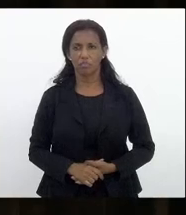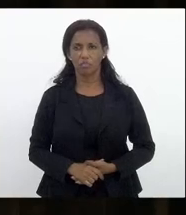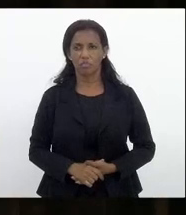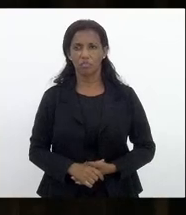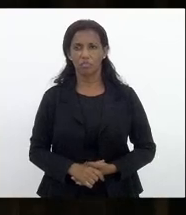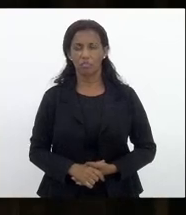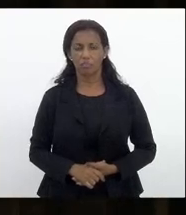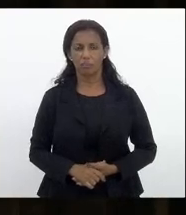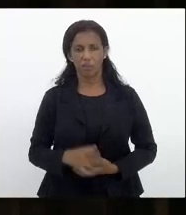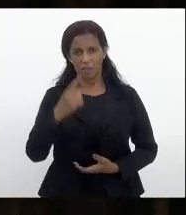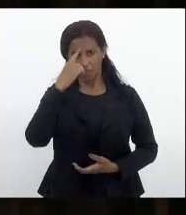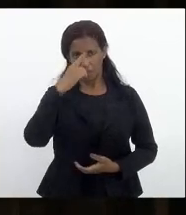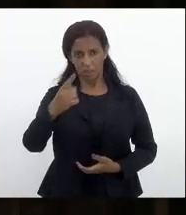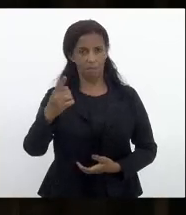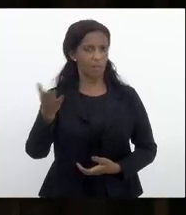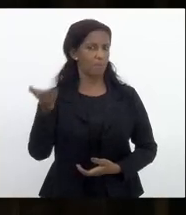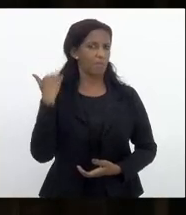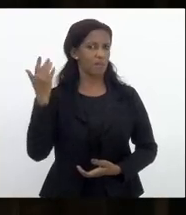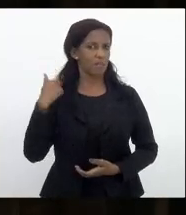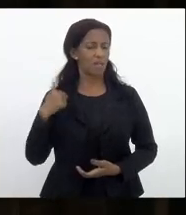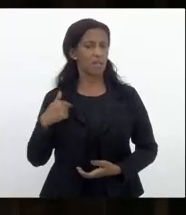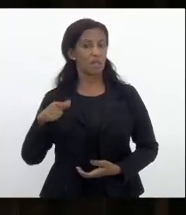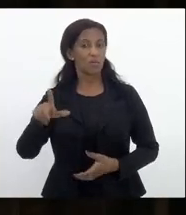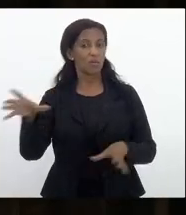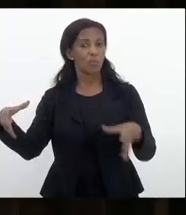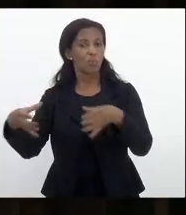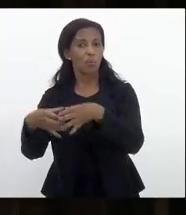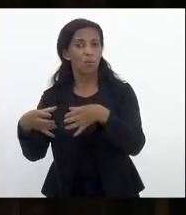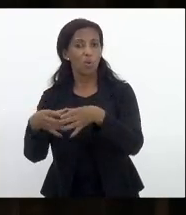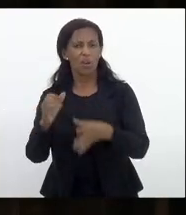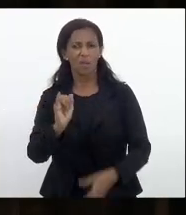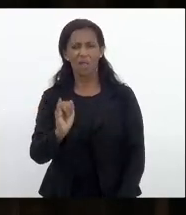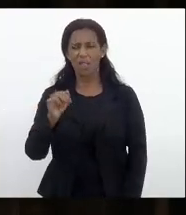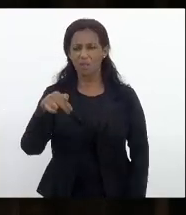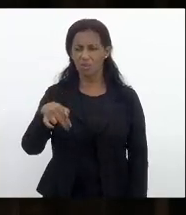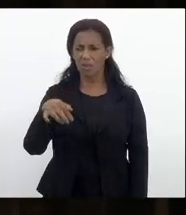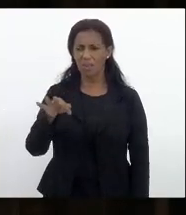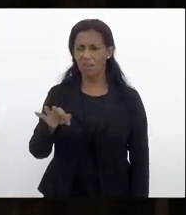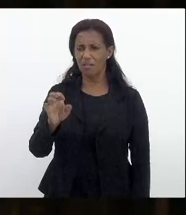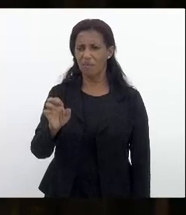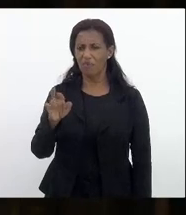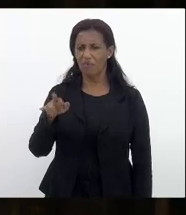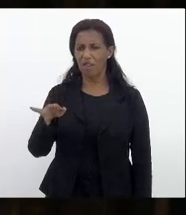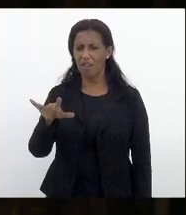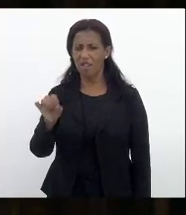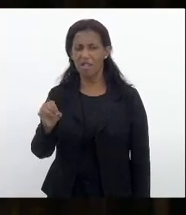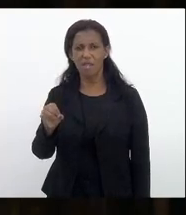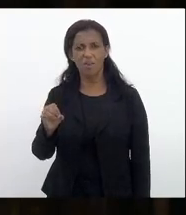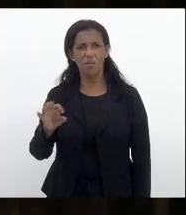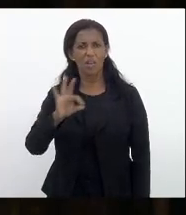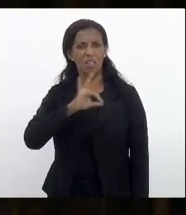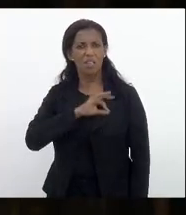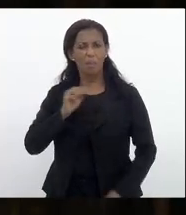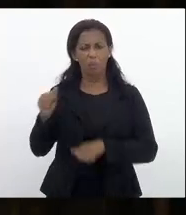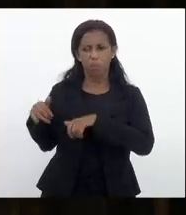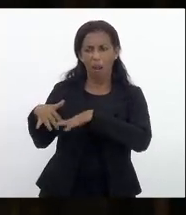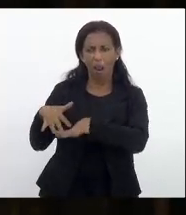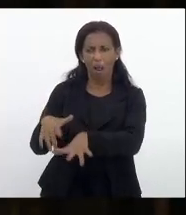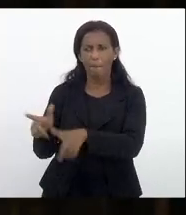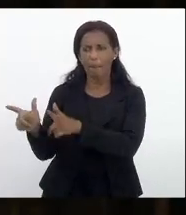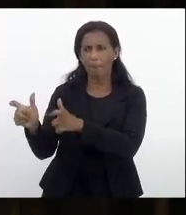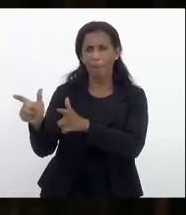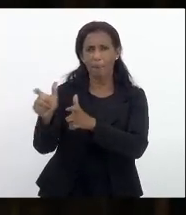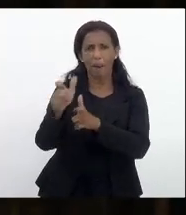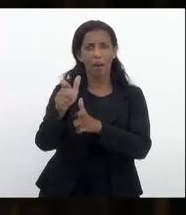na semana passada eu estive na comunidade do inferninho quando o gato entrou e a bala voou os bandidos que foram